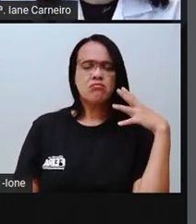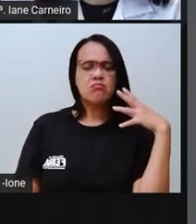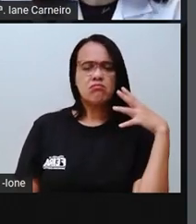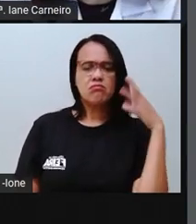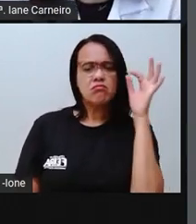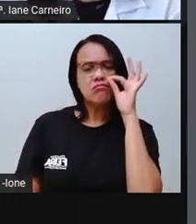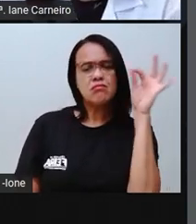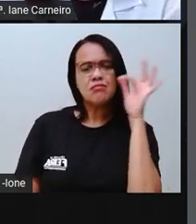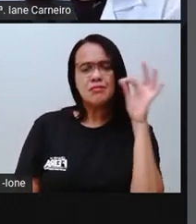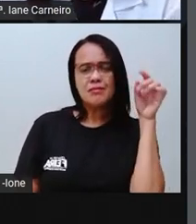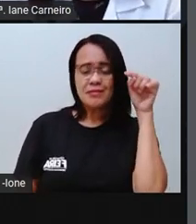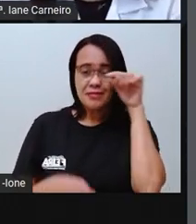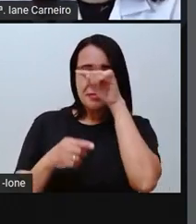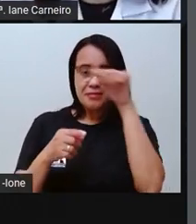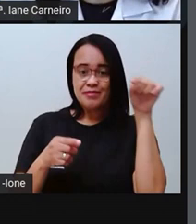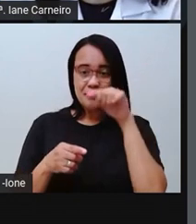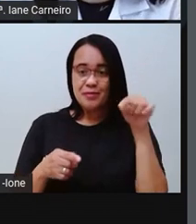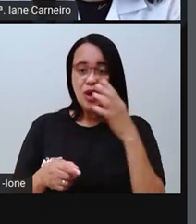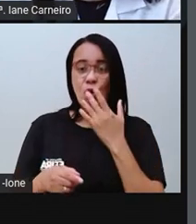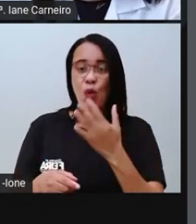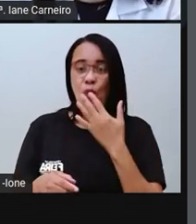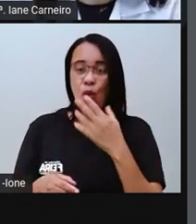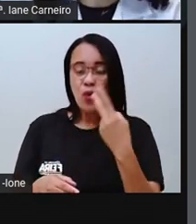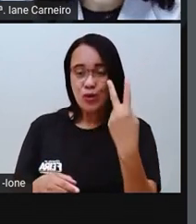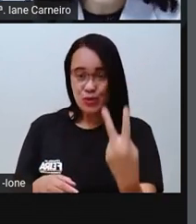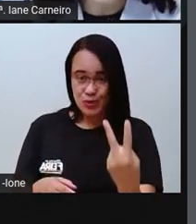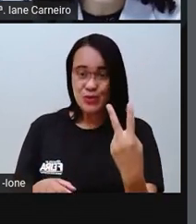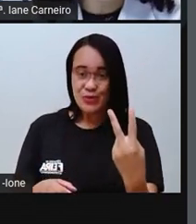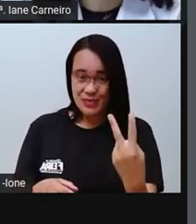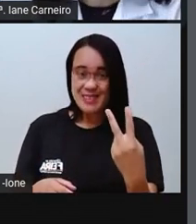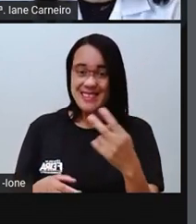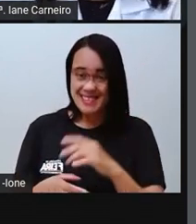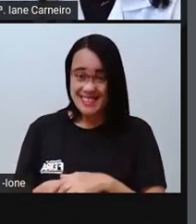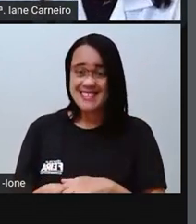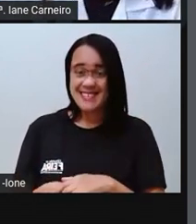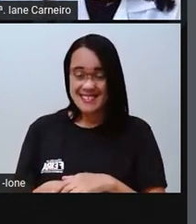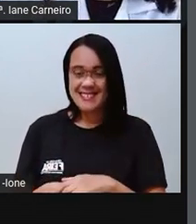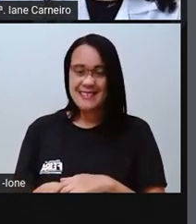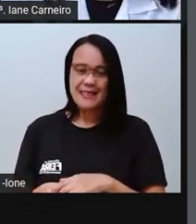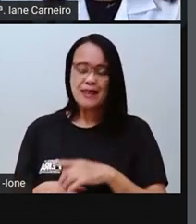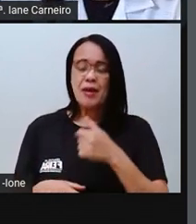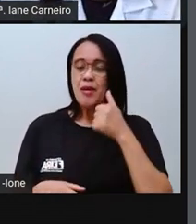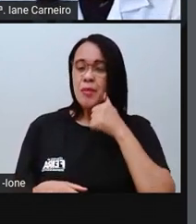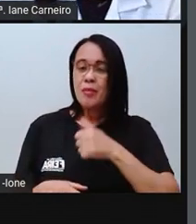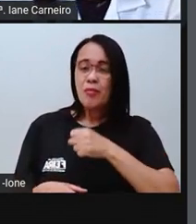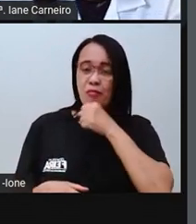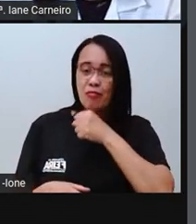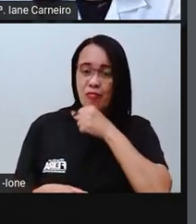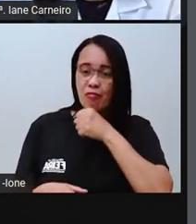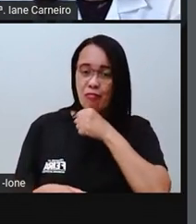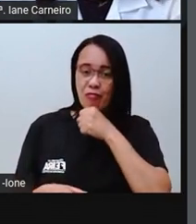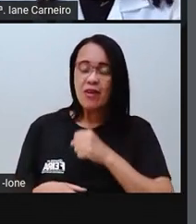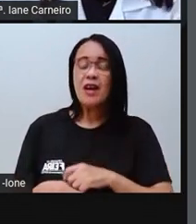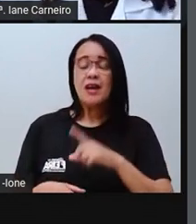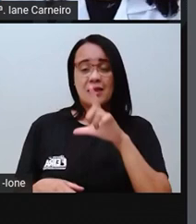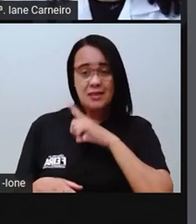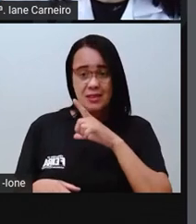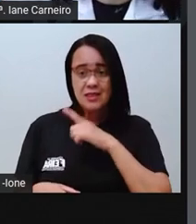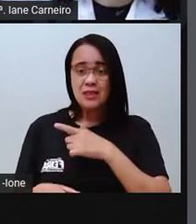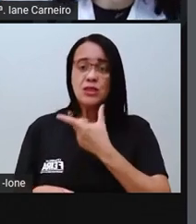gato riscadinho, chamado gato deodato. Dona velha também tinha um velho